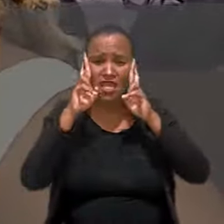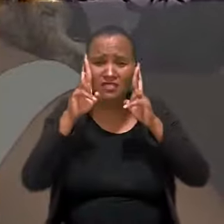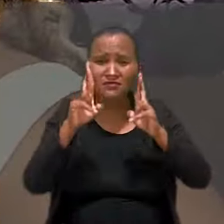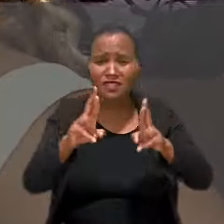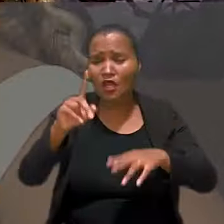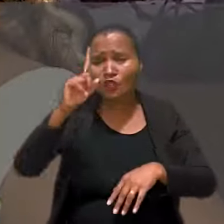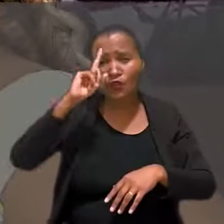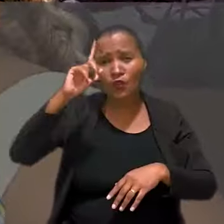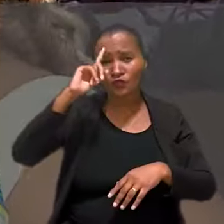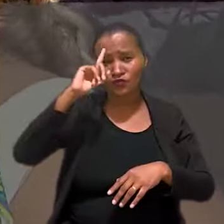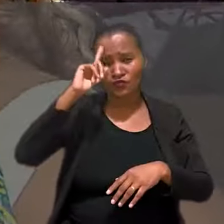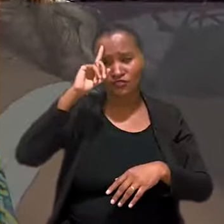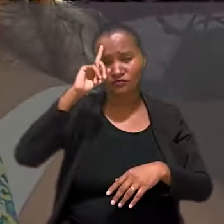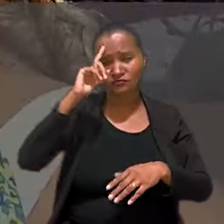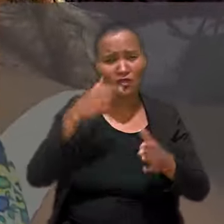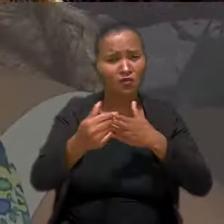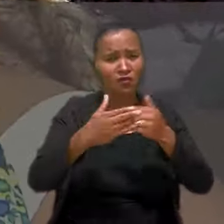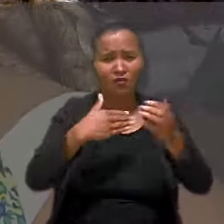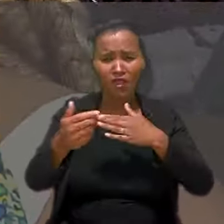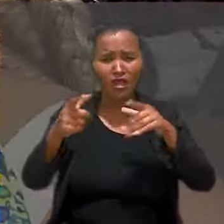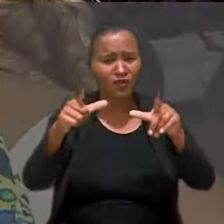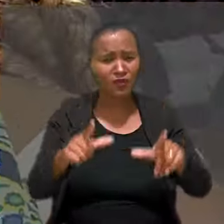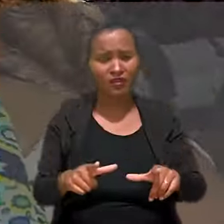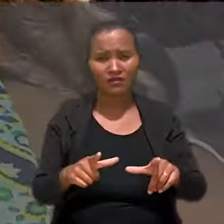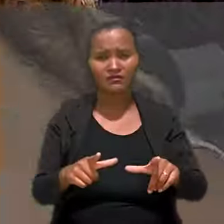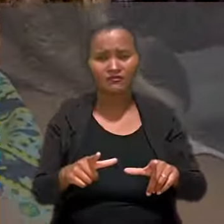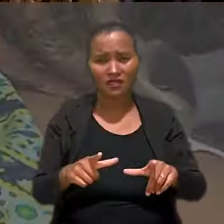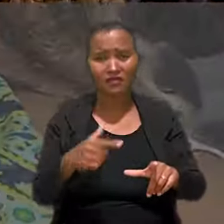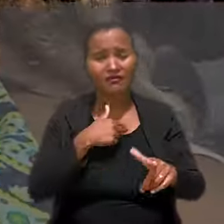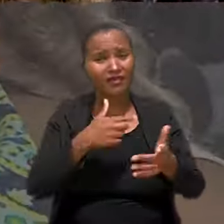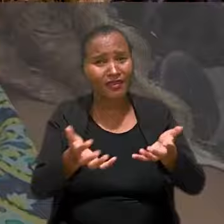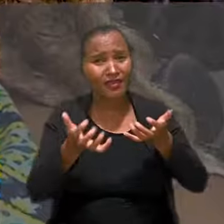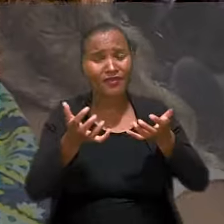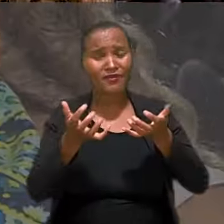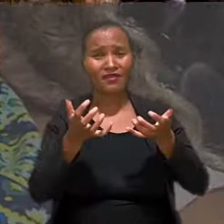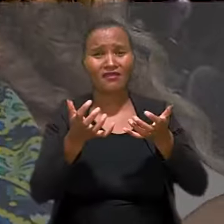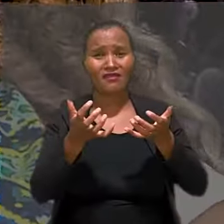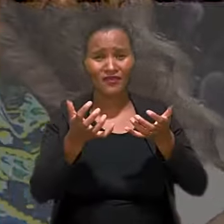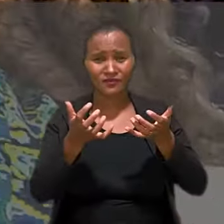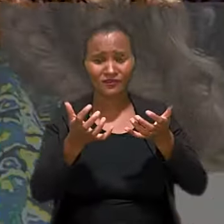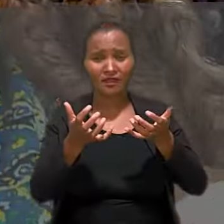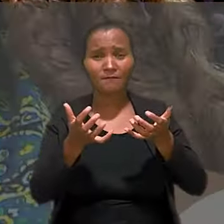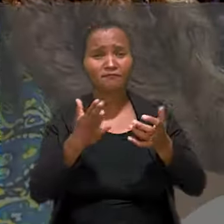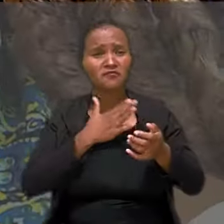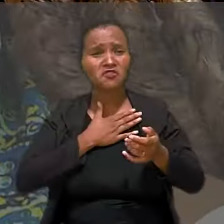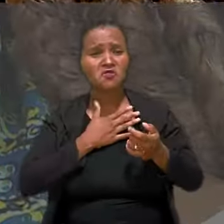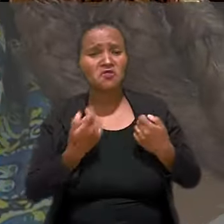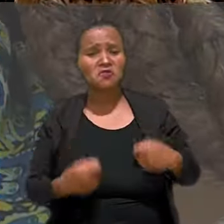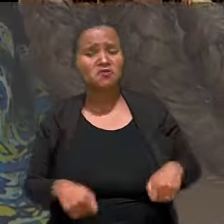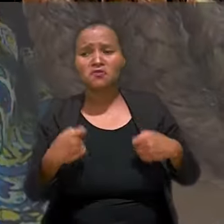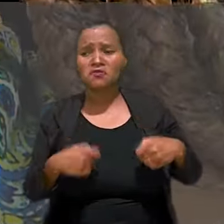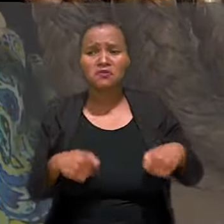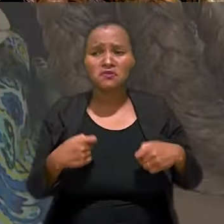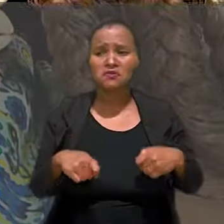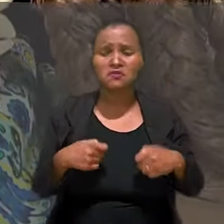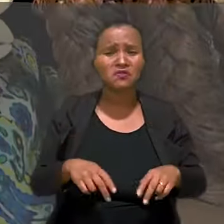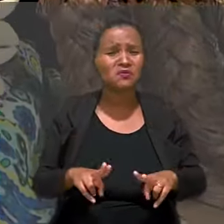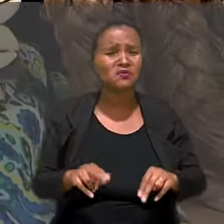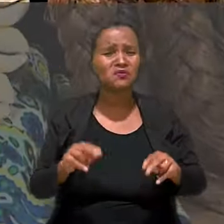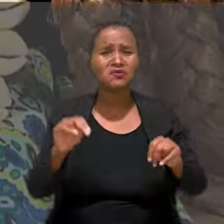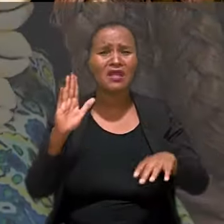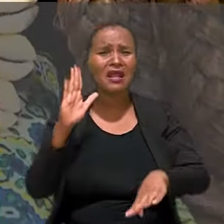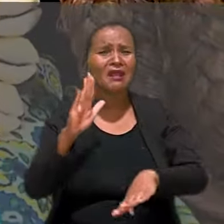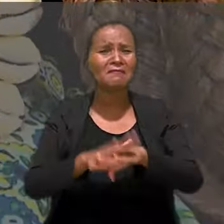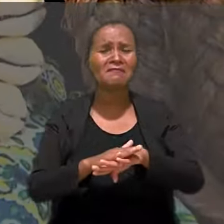minhas prerrogativas, elas sejam respeitadas todos os dias, em qualquer lugar que a gente vá. Eu quero que